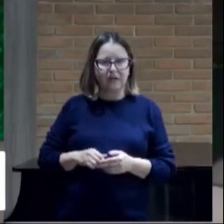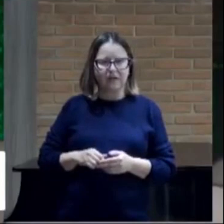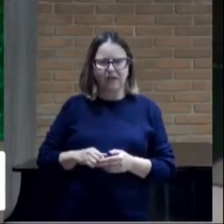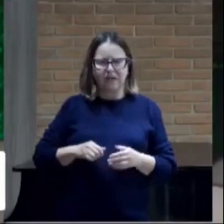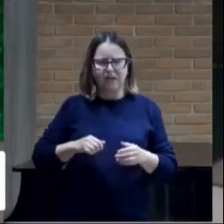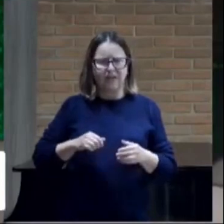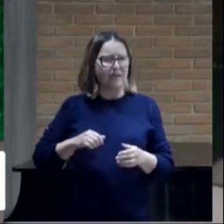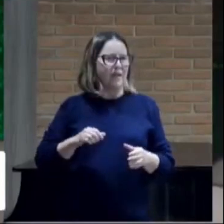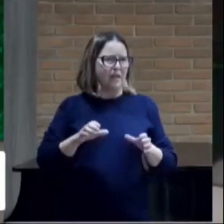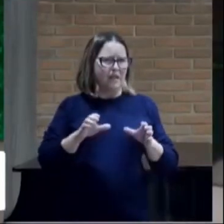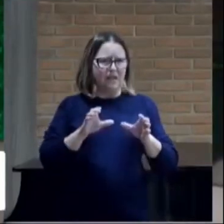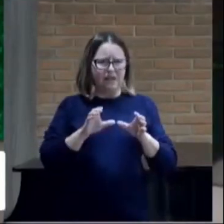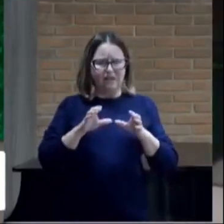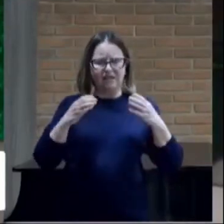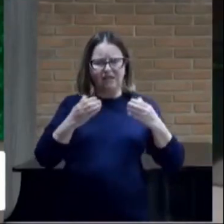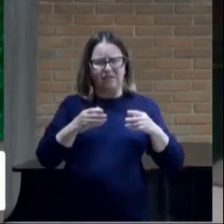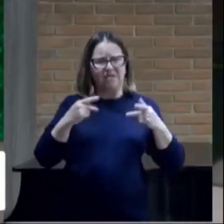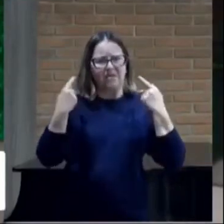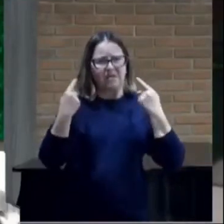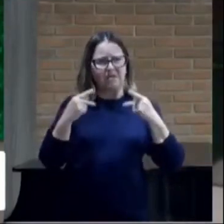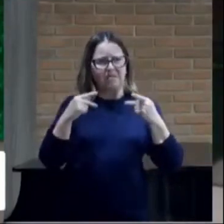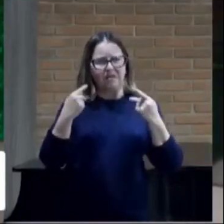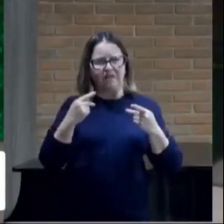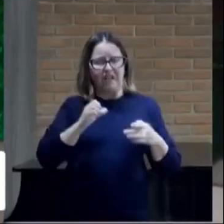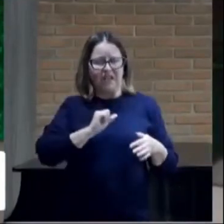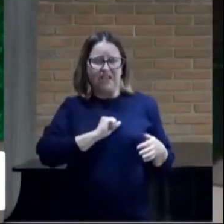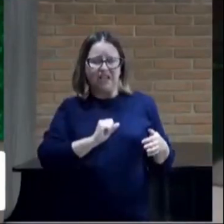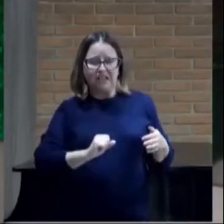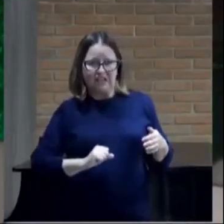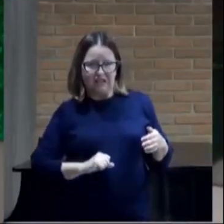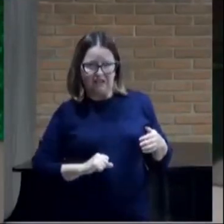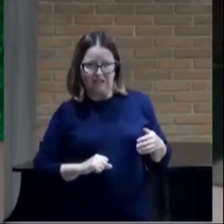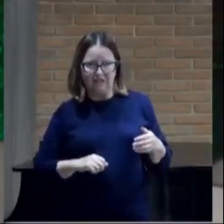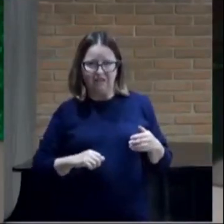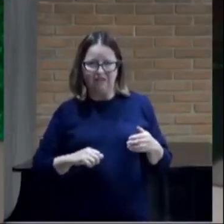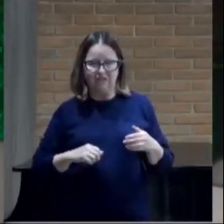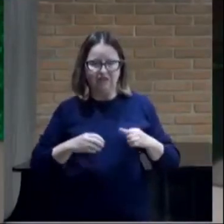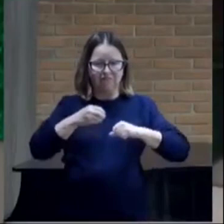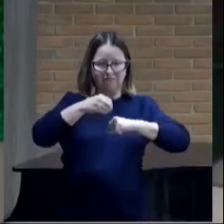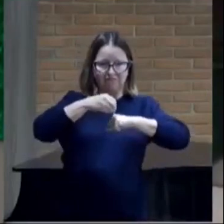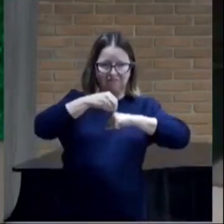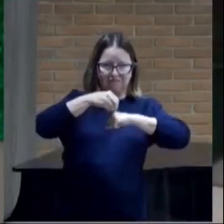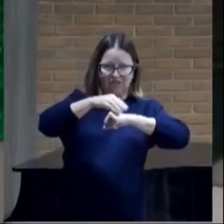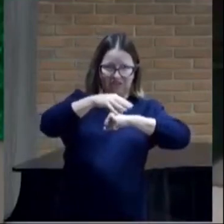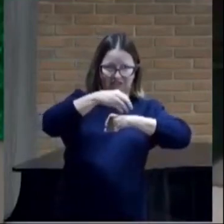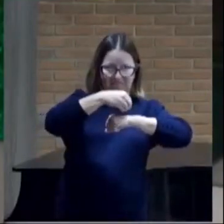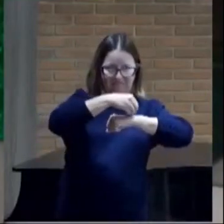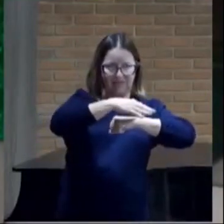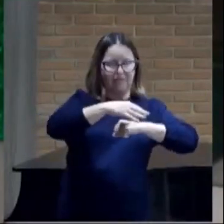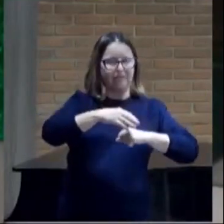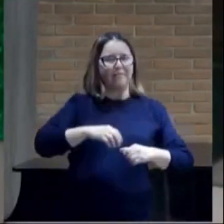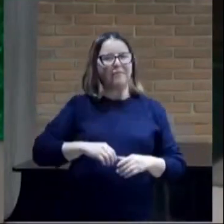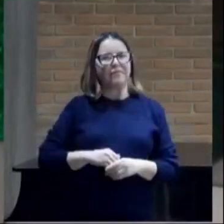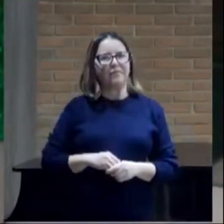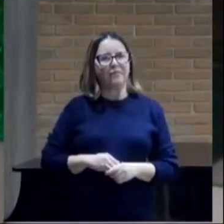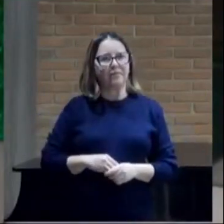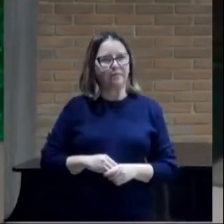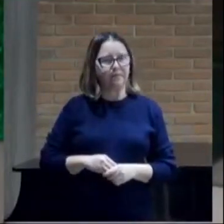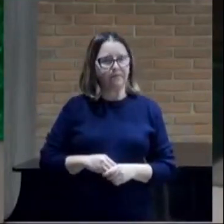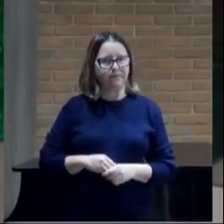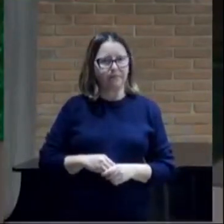sacerdotes que dão as dicas aí vamos continuar rápido agora é ligeiro